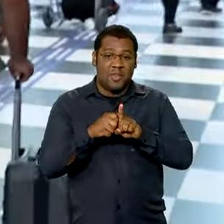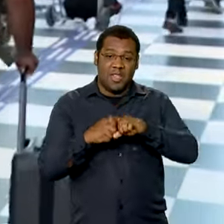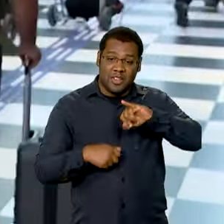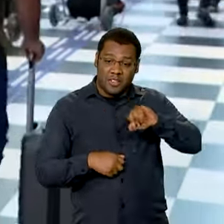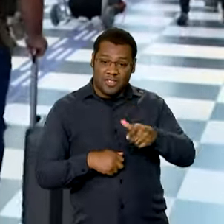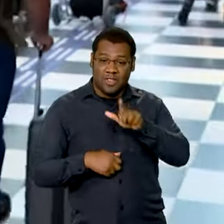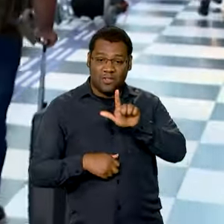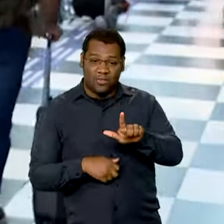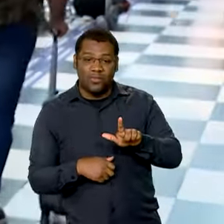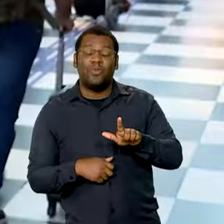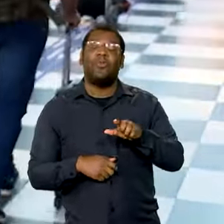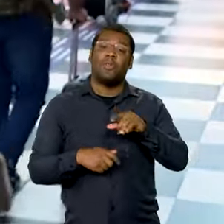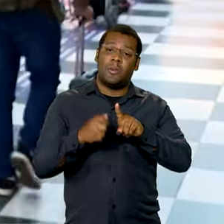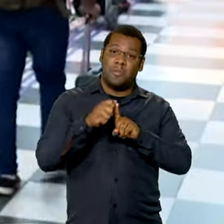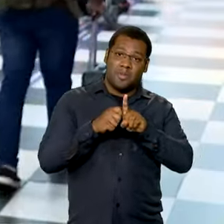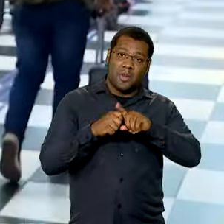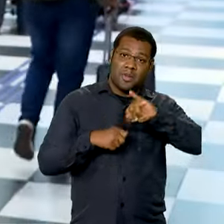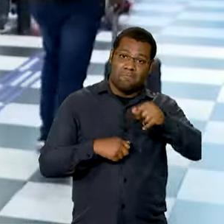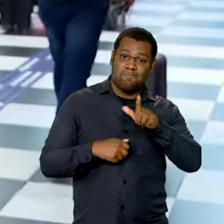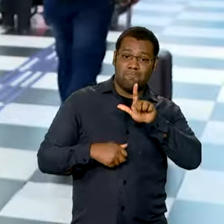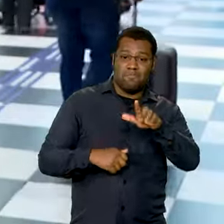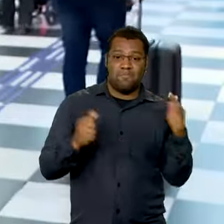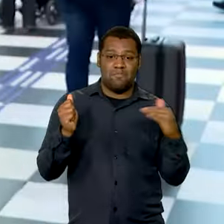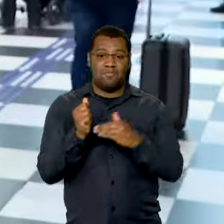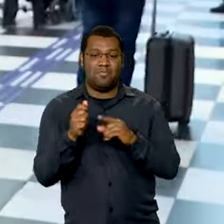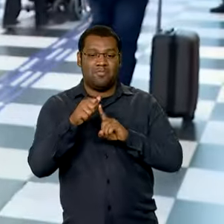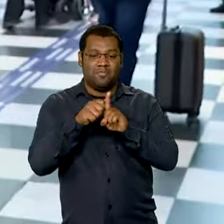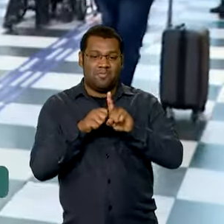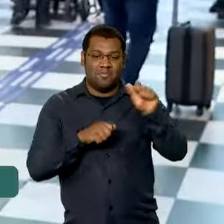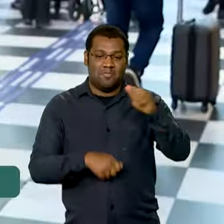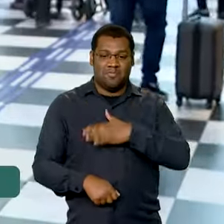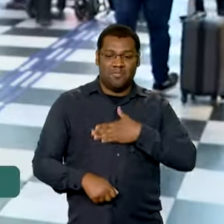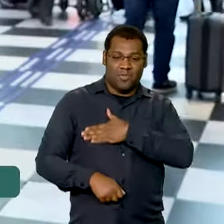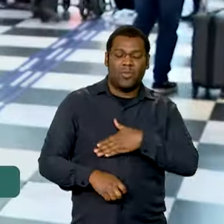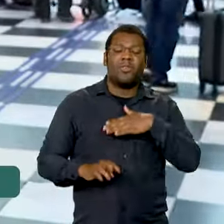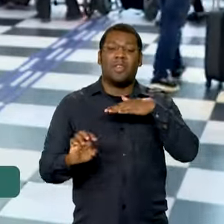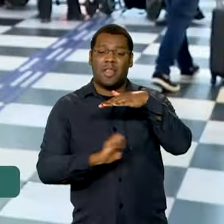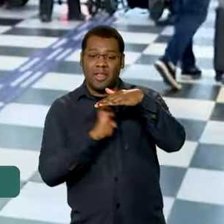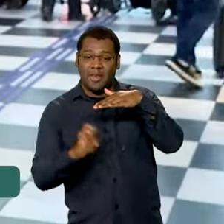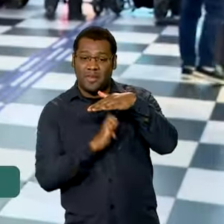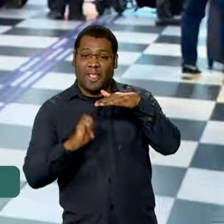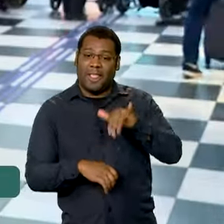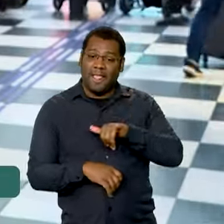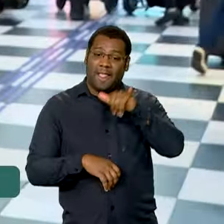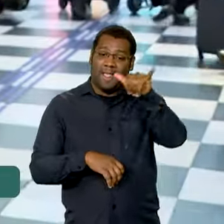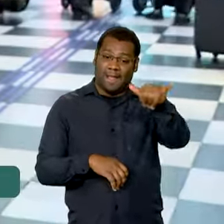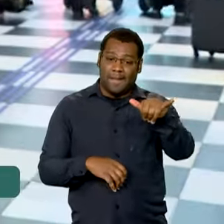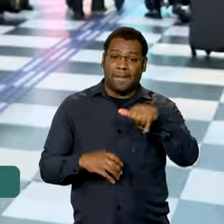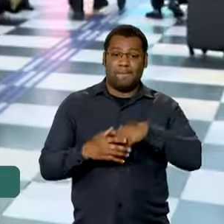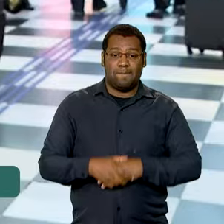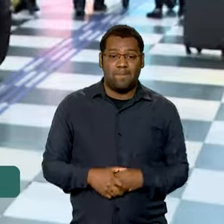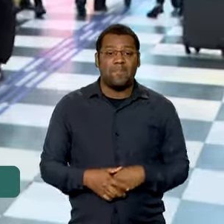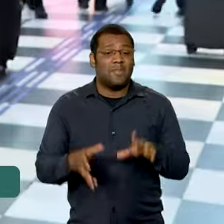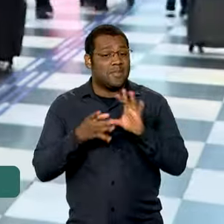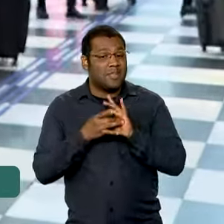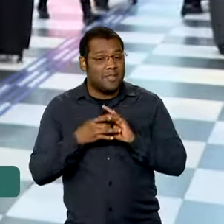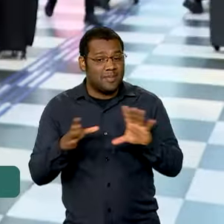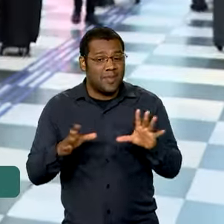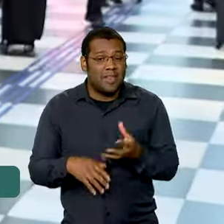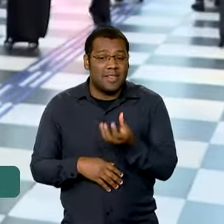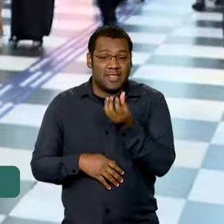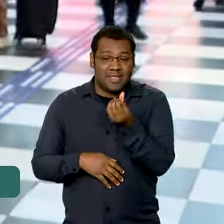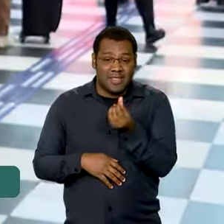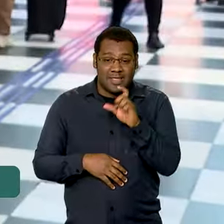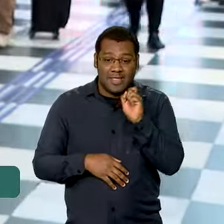julho e agosto, as principais companhias aéreas que operam no Brasil vão disponibilizar 6.300